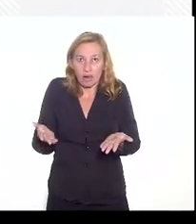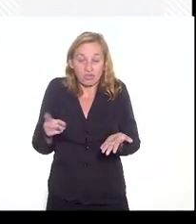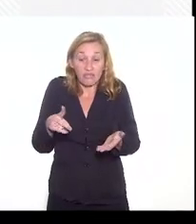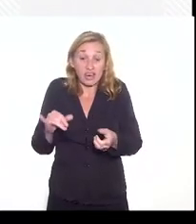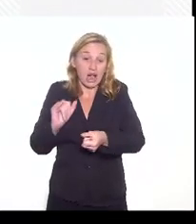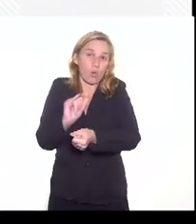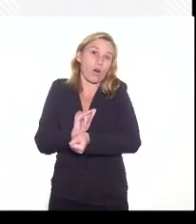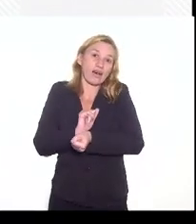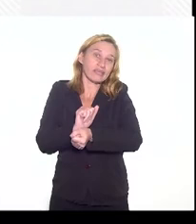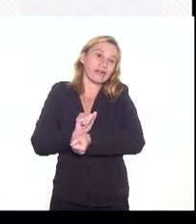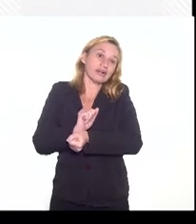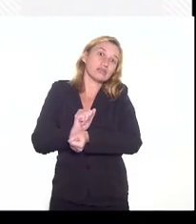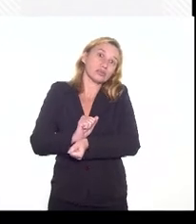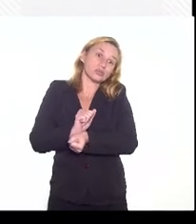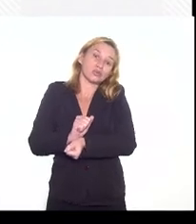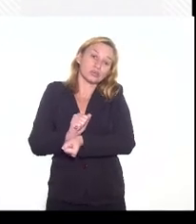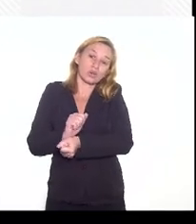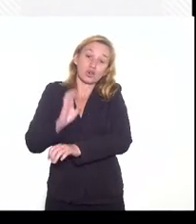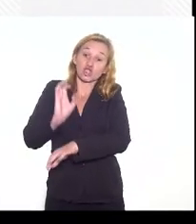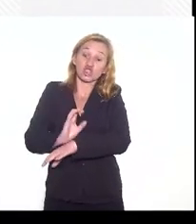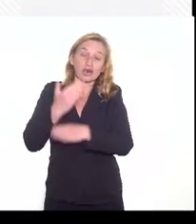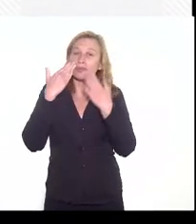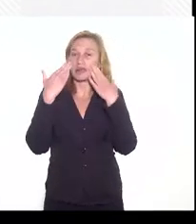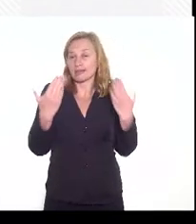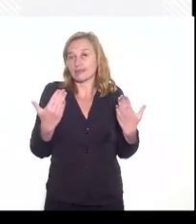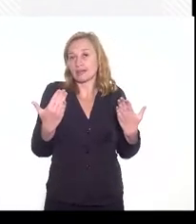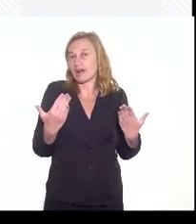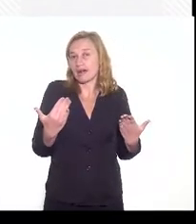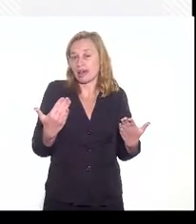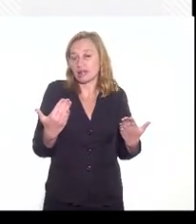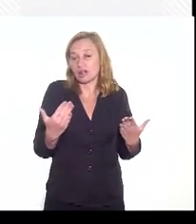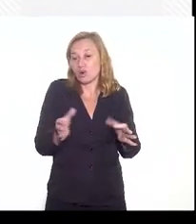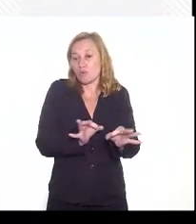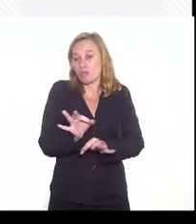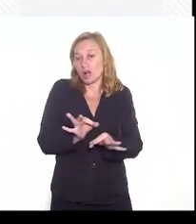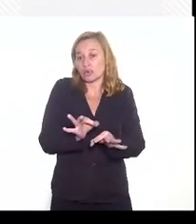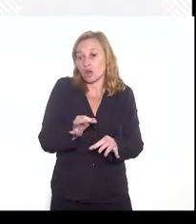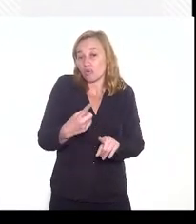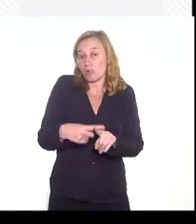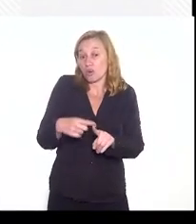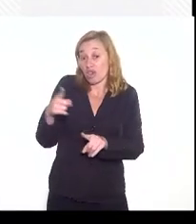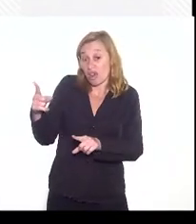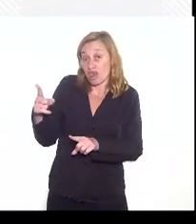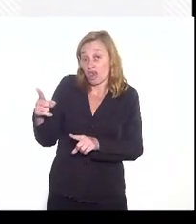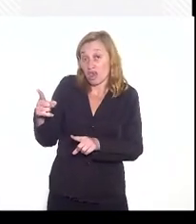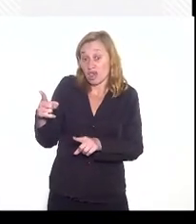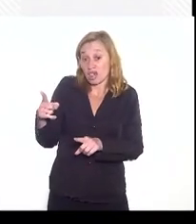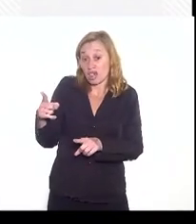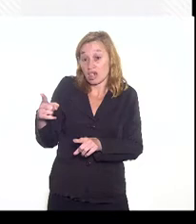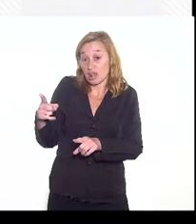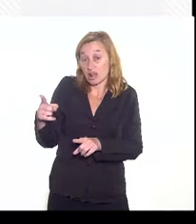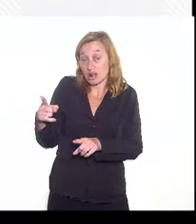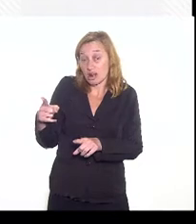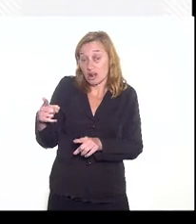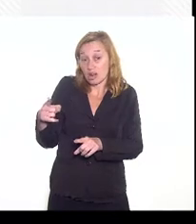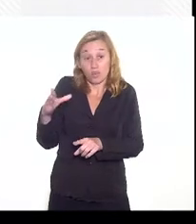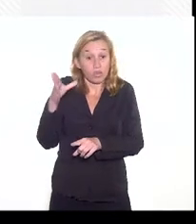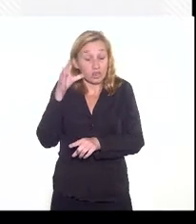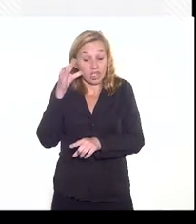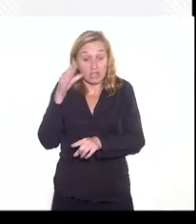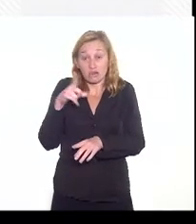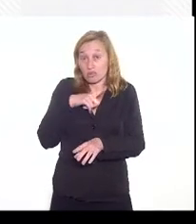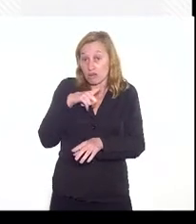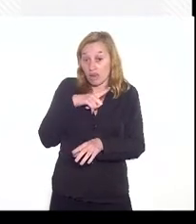aguardando o Estado apresentar um plano porque ele, a rigor, pode lhe interessar quanto uma